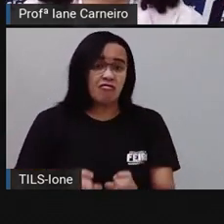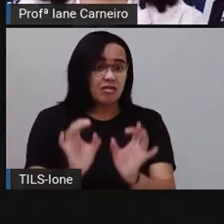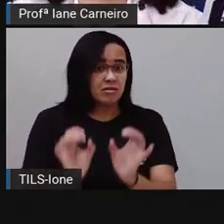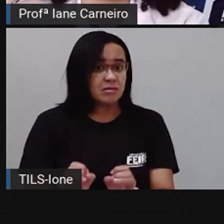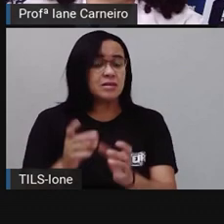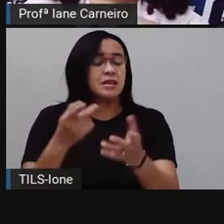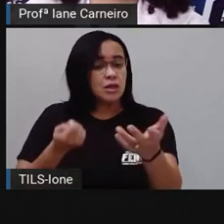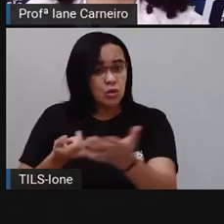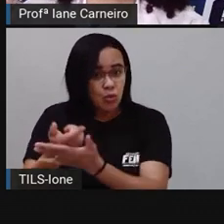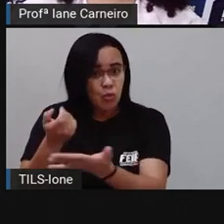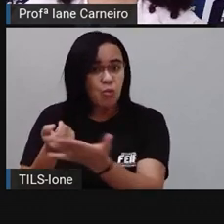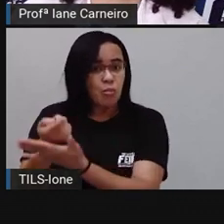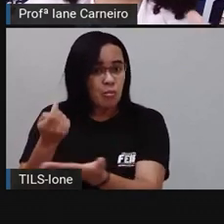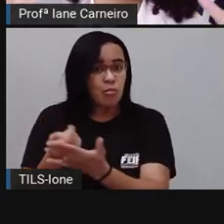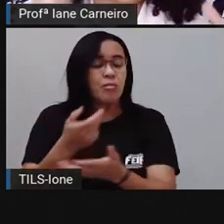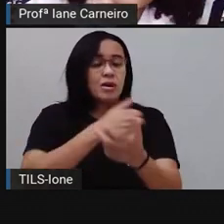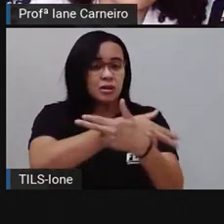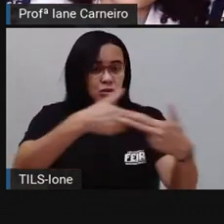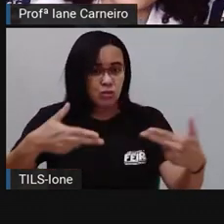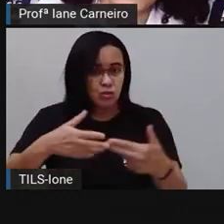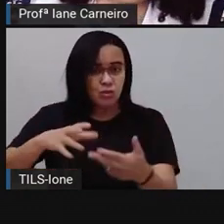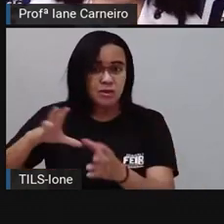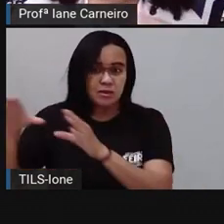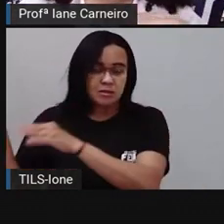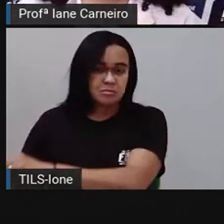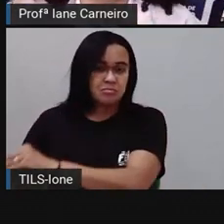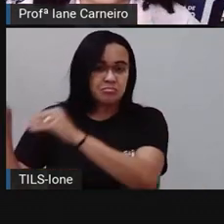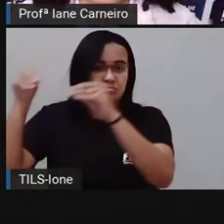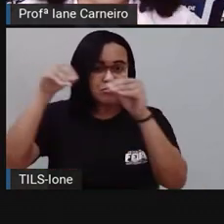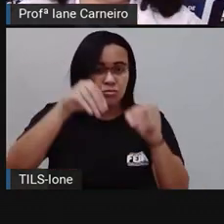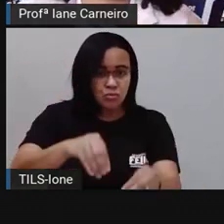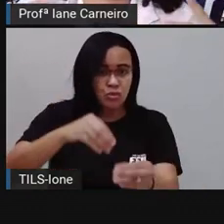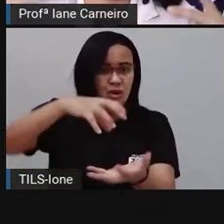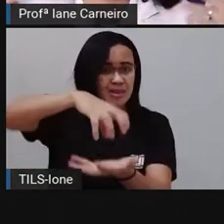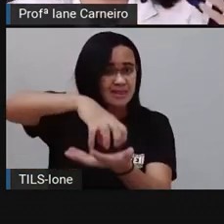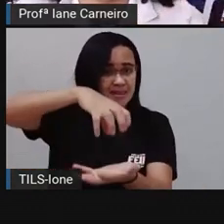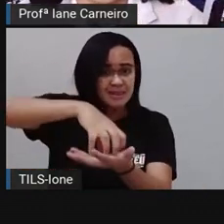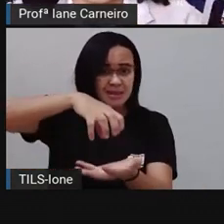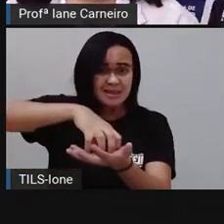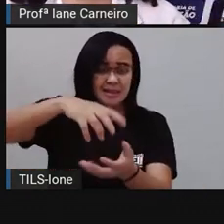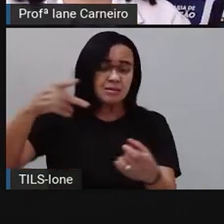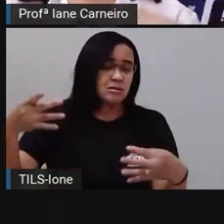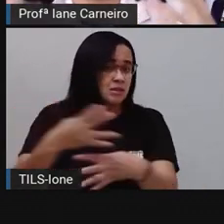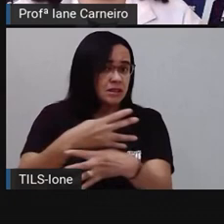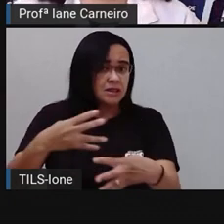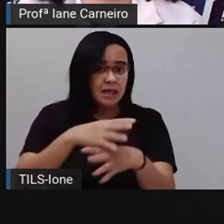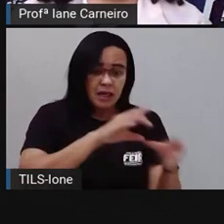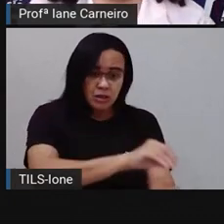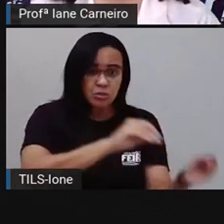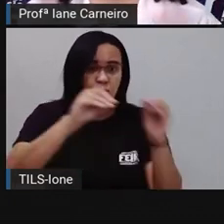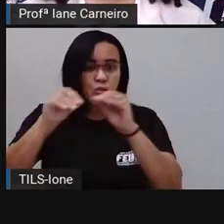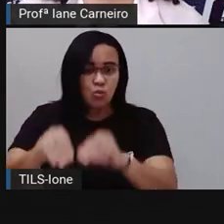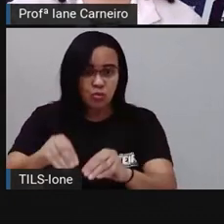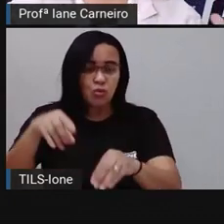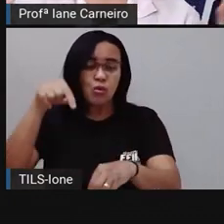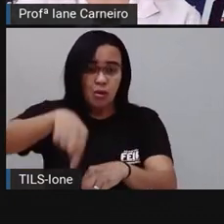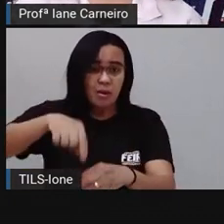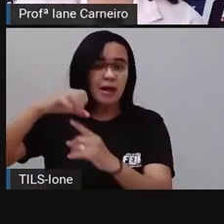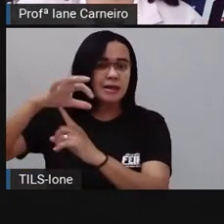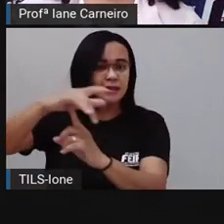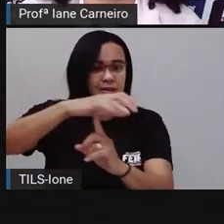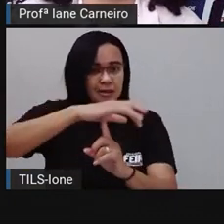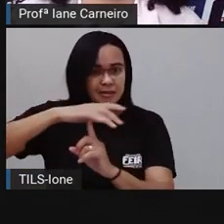né? Esses ambulantes, esses vendedores do centro da cidade. Porque acabava que como a feira era tão grande, né? As feiras livres que